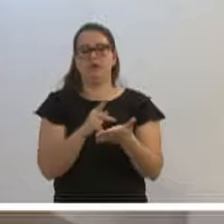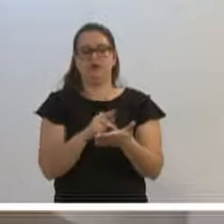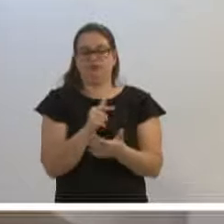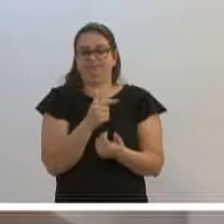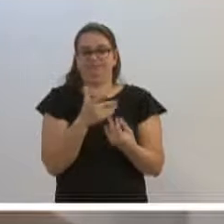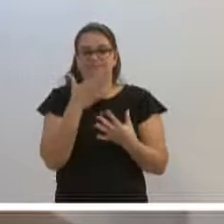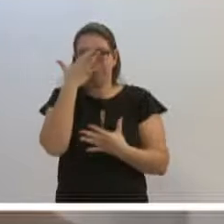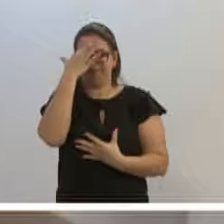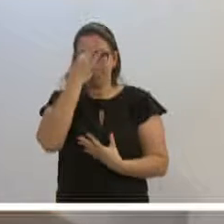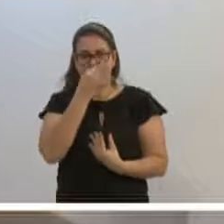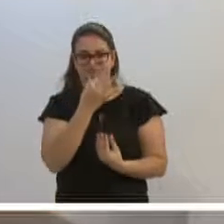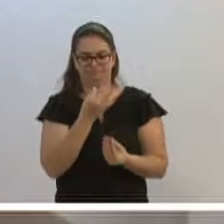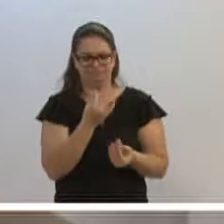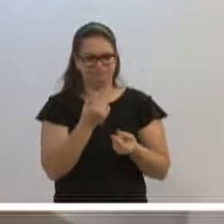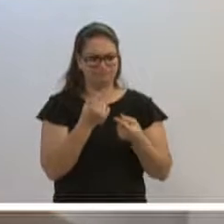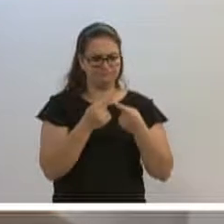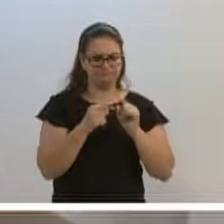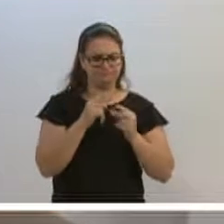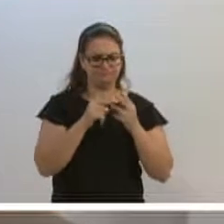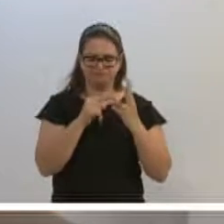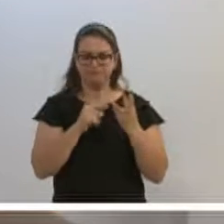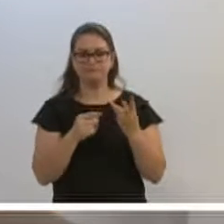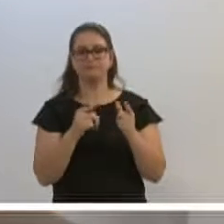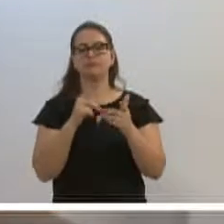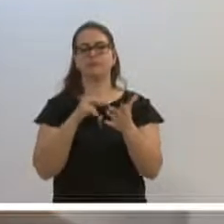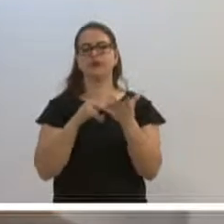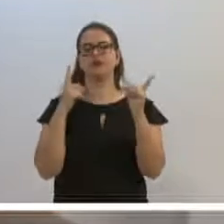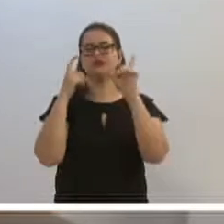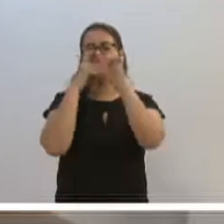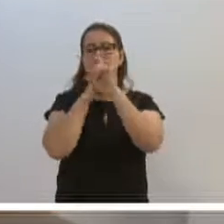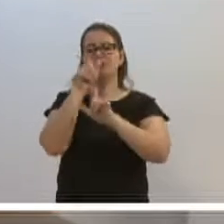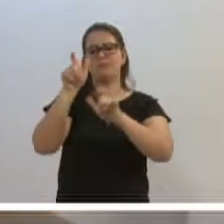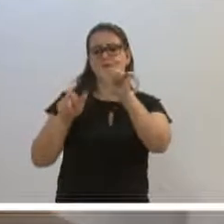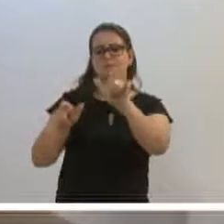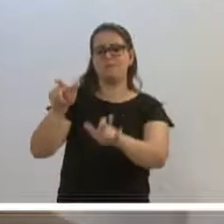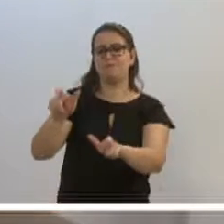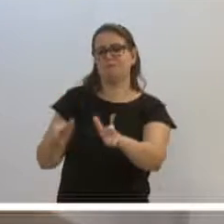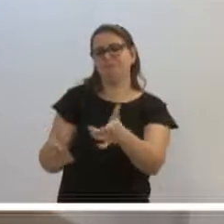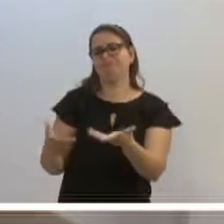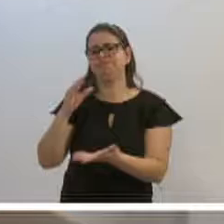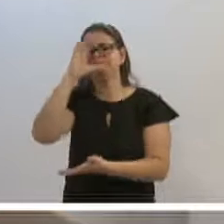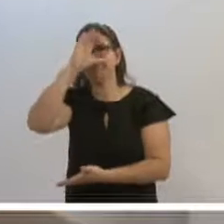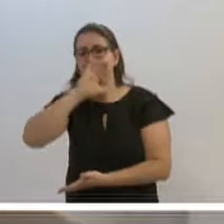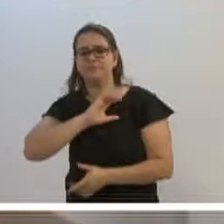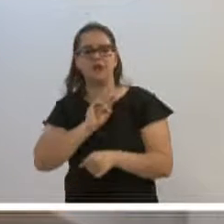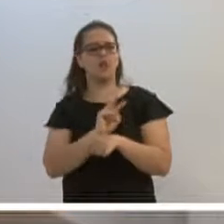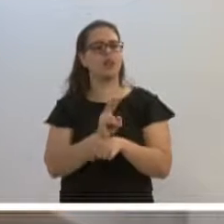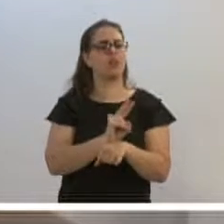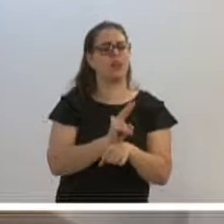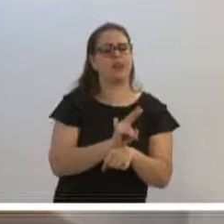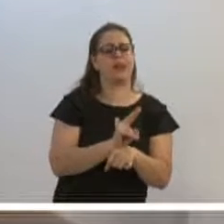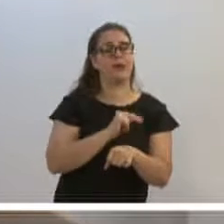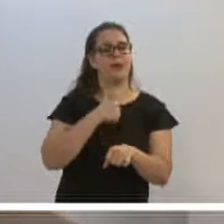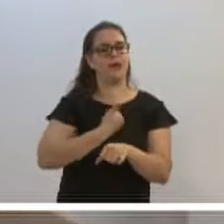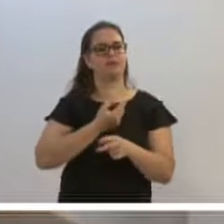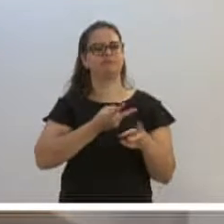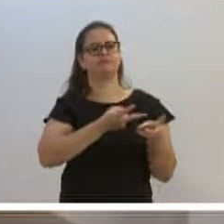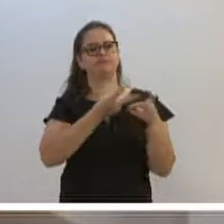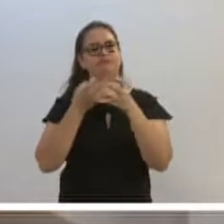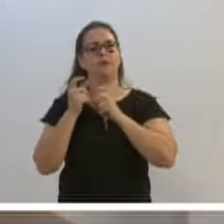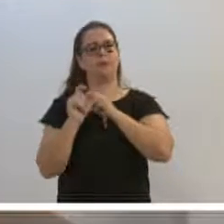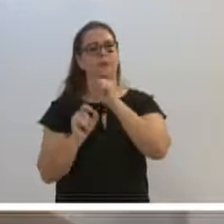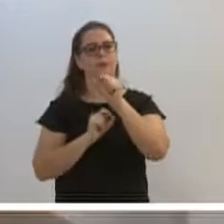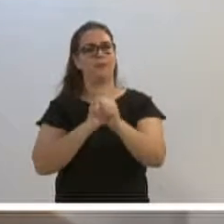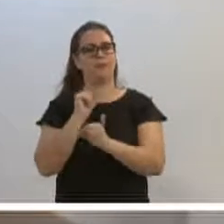tinham nem pé nem cabeça, obviamente difícil para o cidadão poder fiscalizar, e o que nós observamos nesse